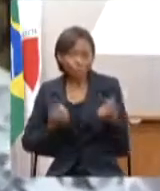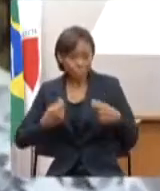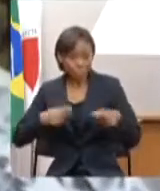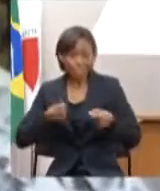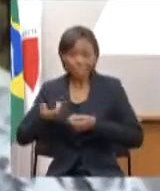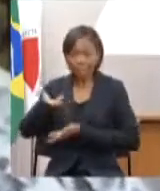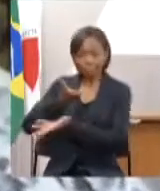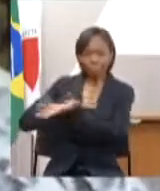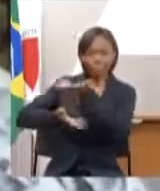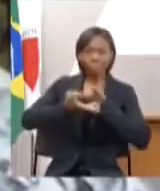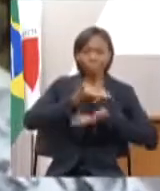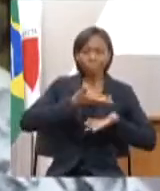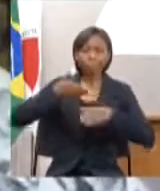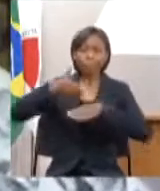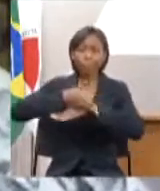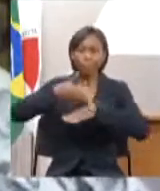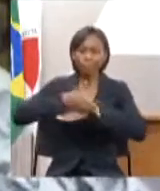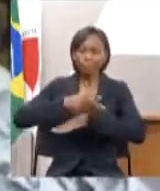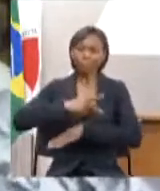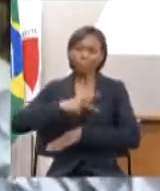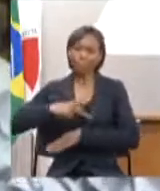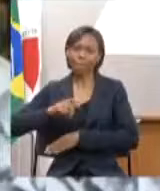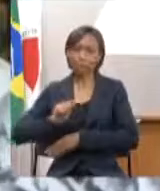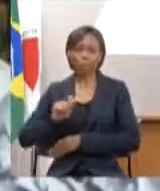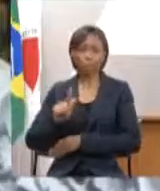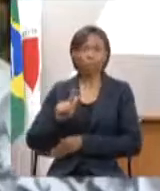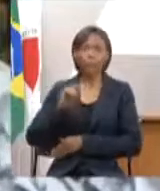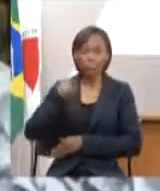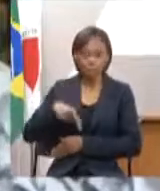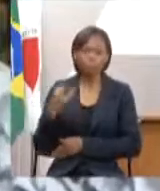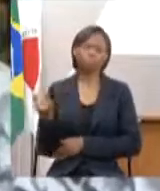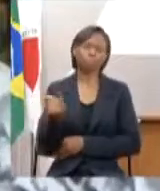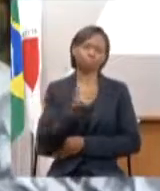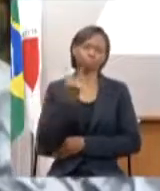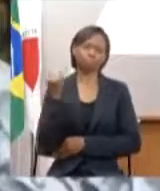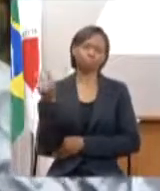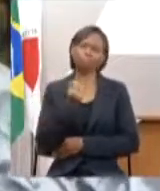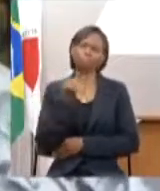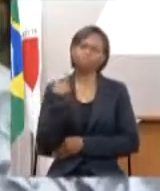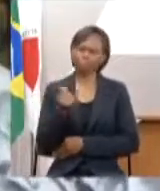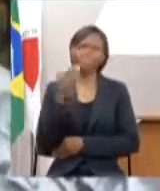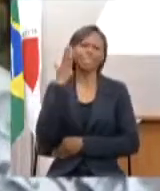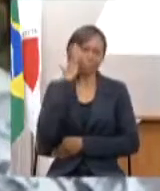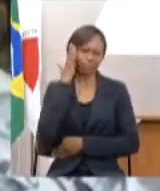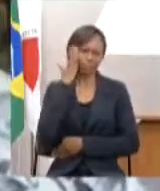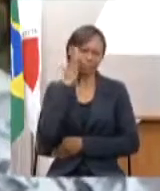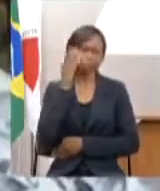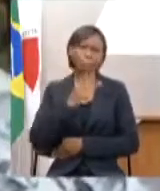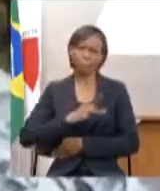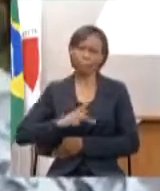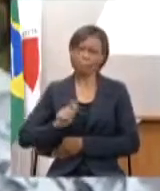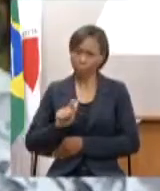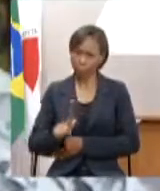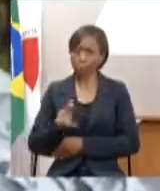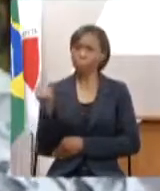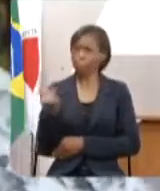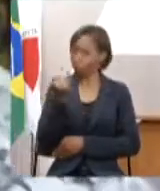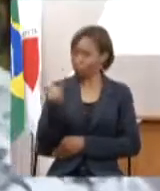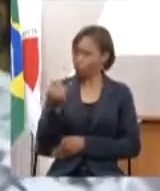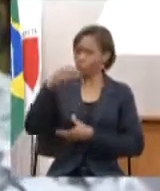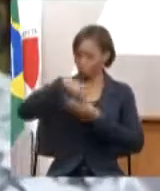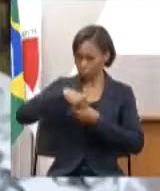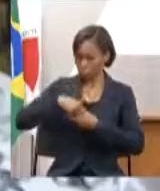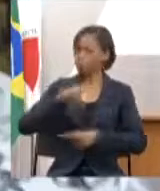participarem do PPAG que é de extrema importância a gente sabe da importância do PPAG para o Estado nós